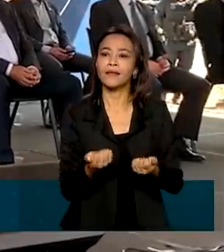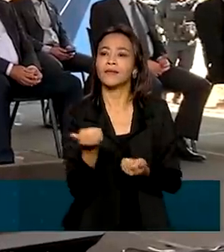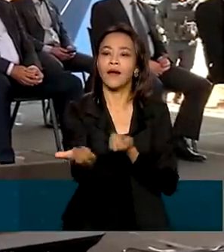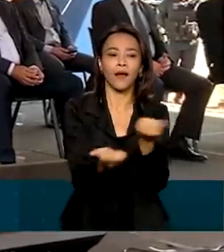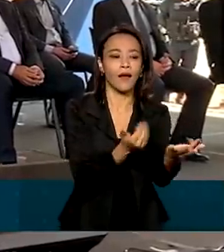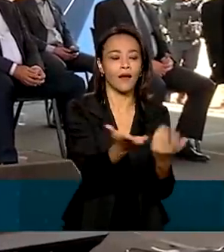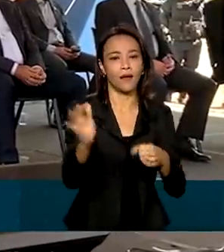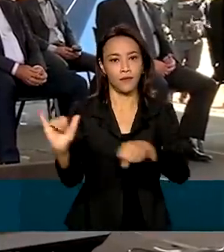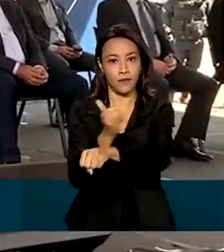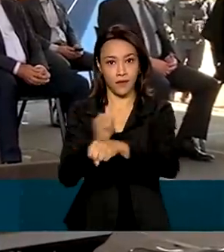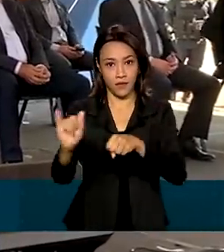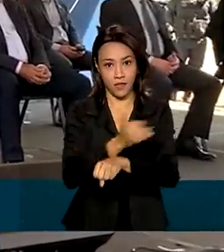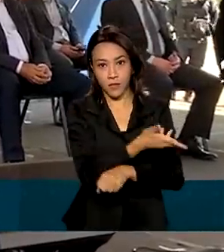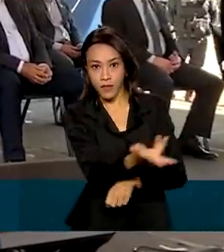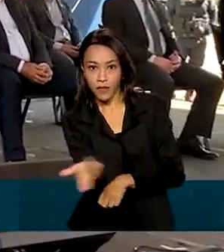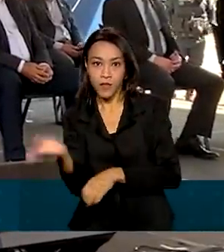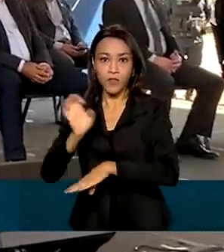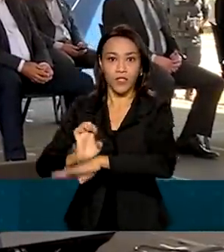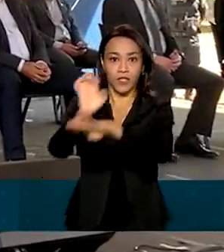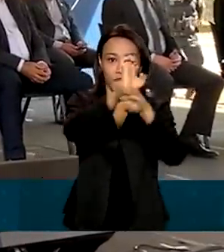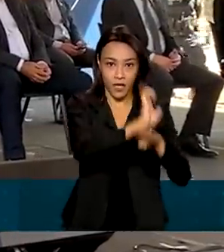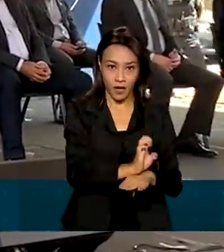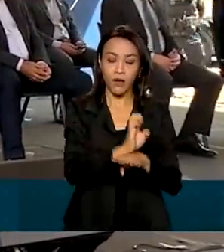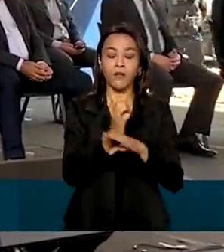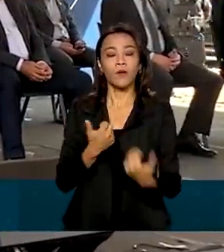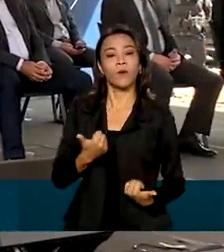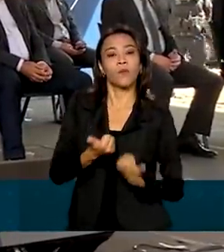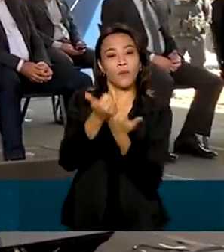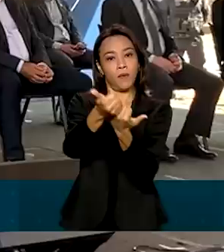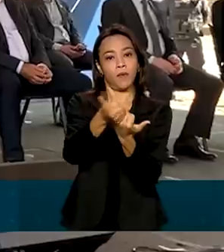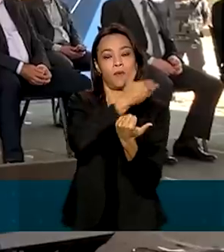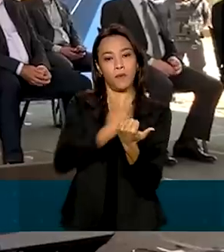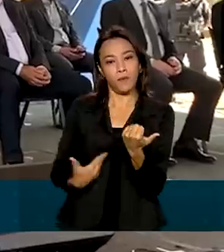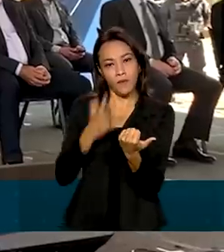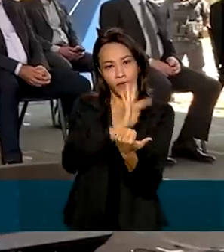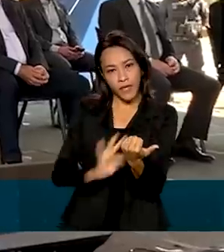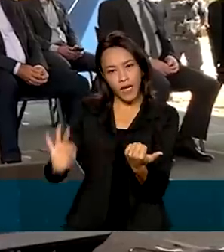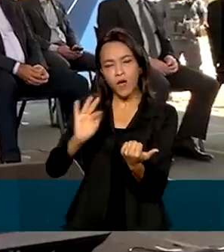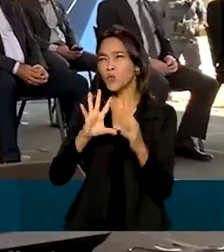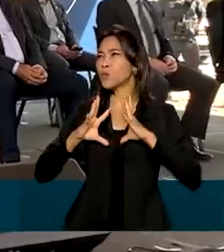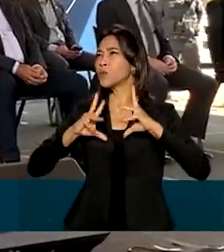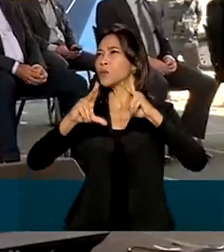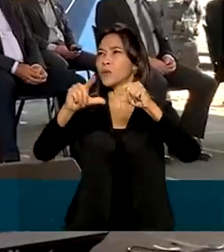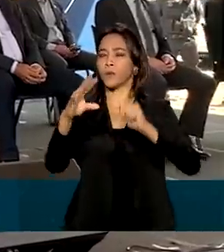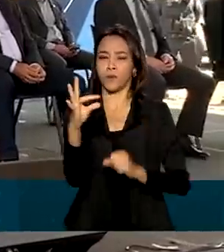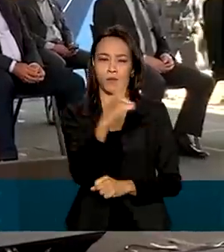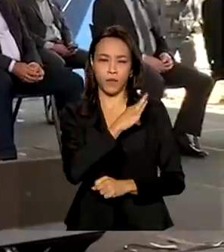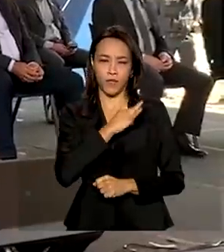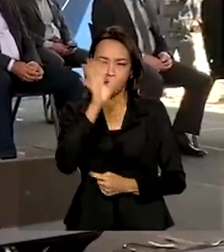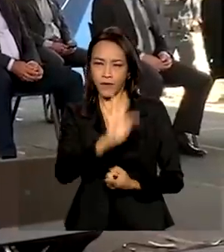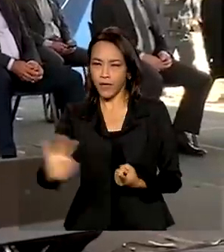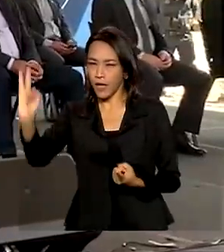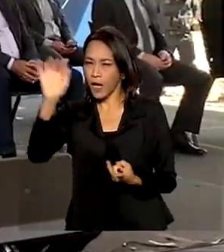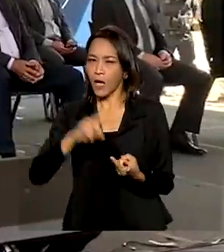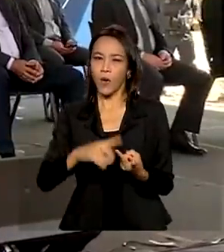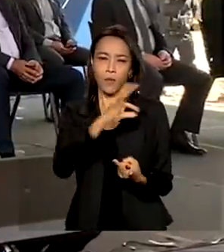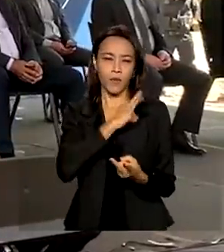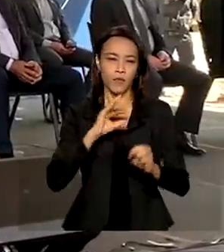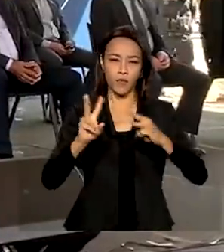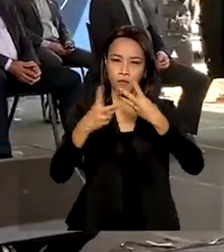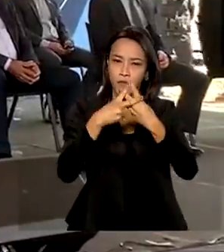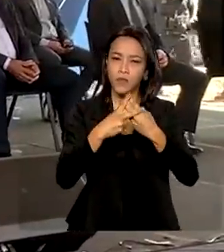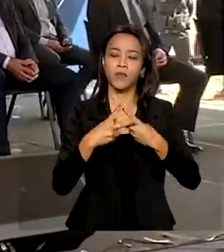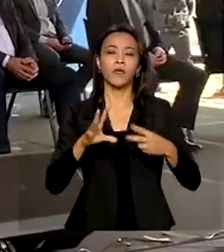para que os estados possam, junto com a União, junto com todas as nossas polícias federais, Polícia Penal, Polícia